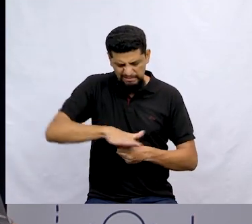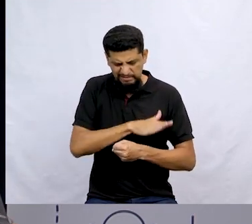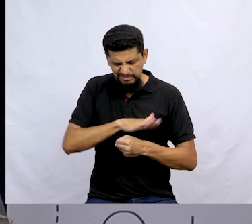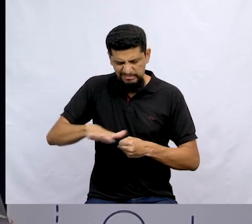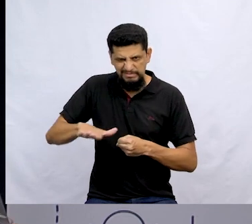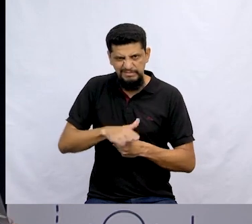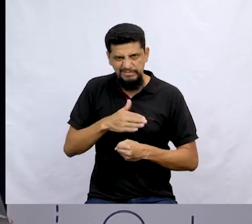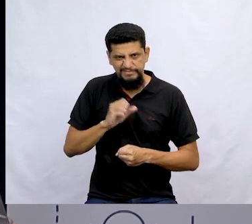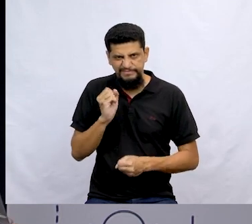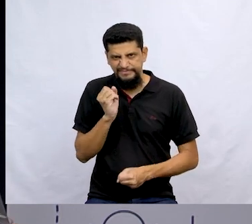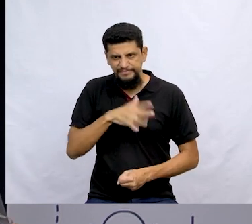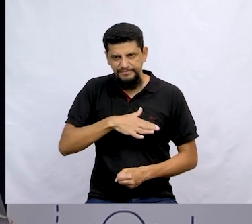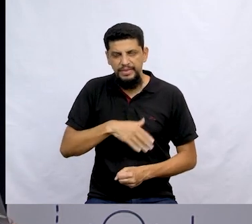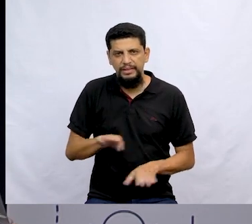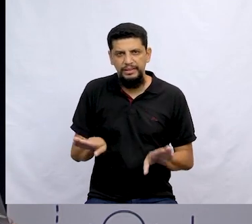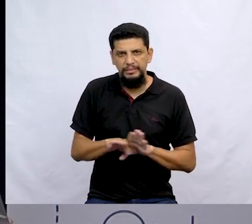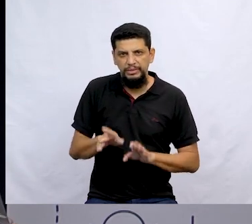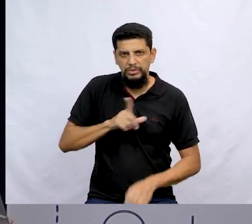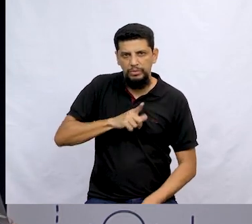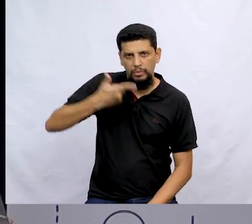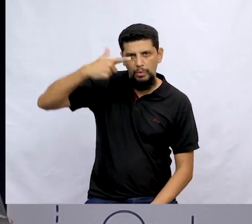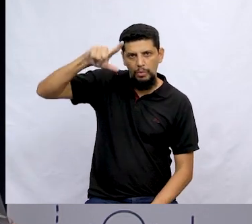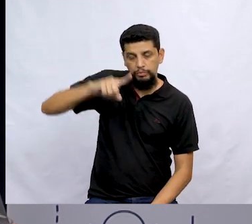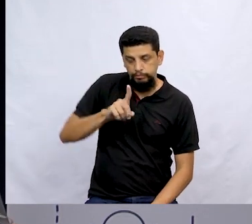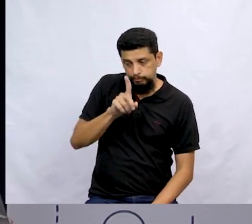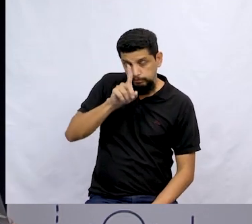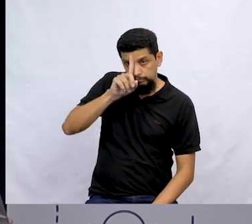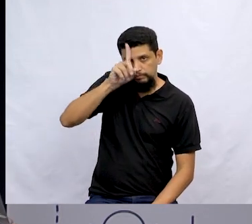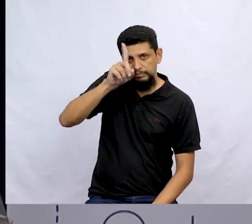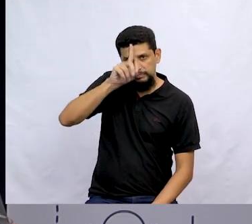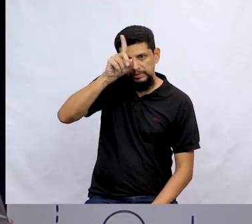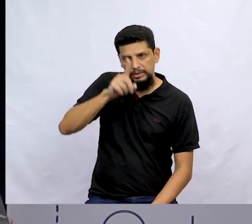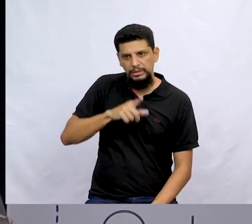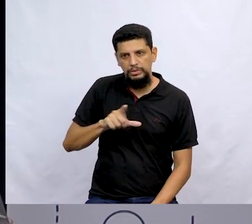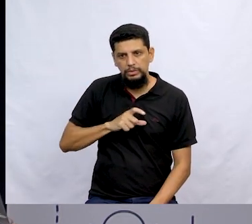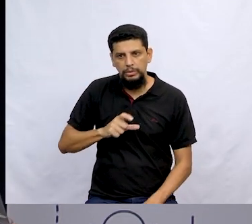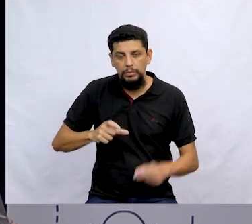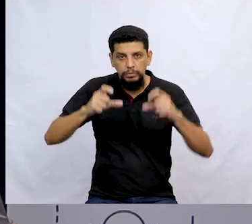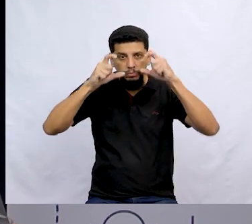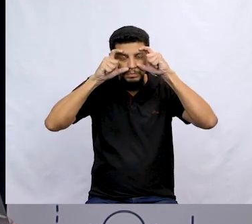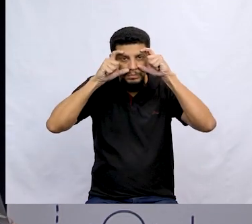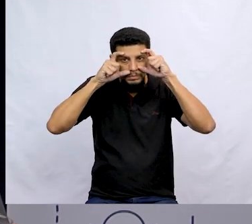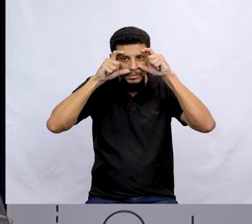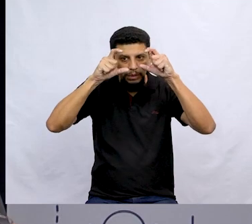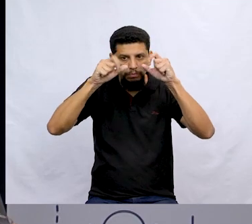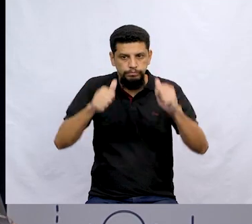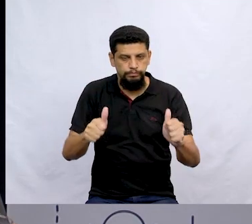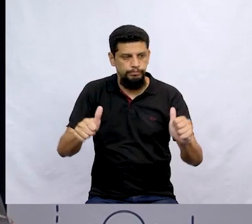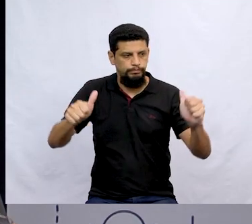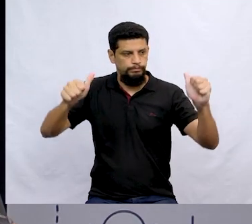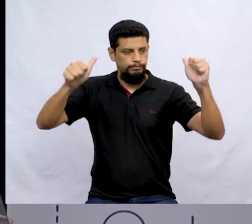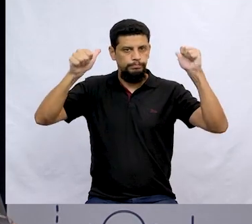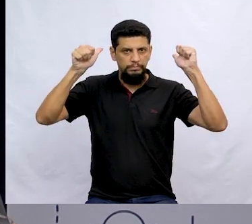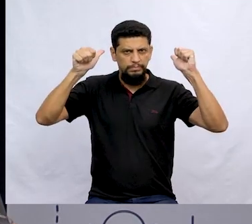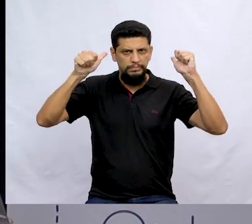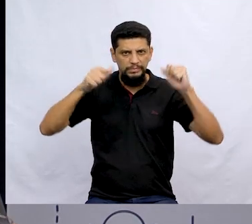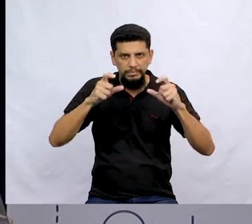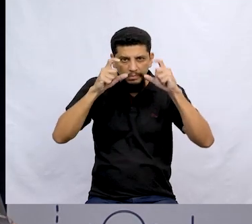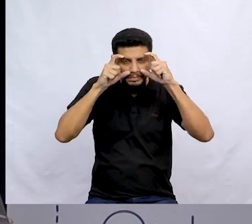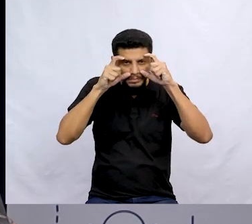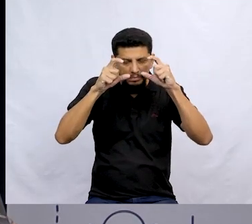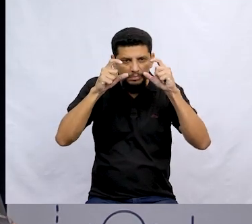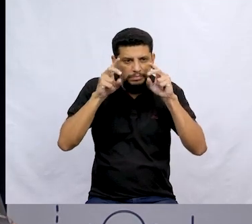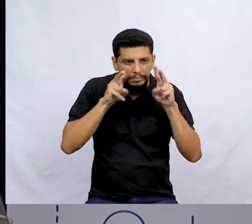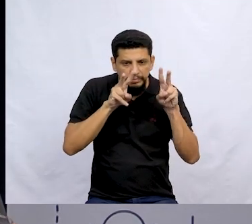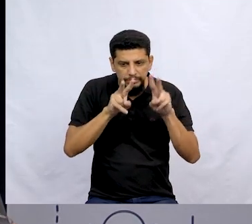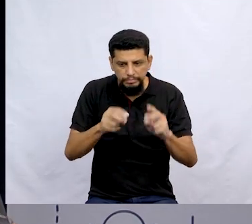Ai, ai, ai. Ah, também tinha uma outra invenção. Tinha os óculos de enxergar lá atrás. Isso mesmo. Eram